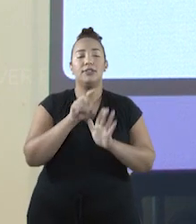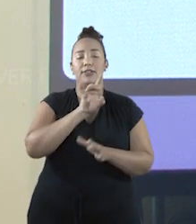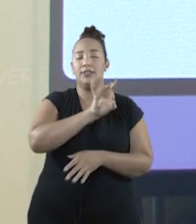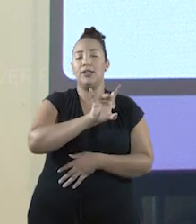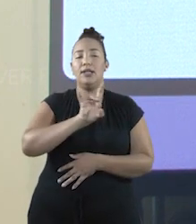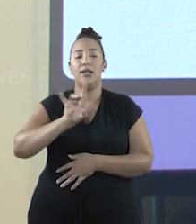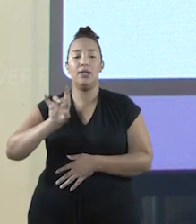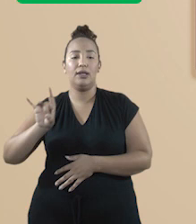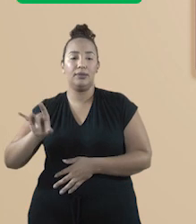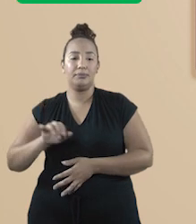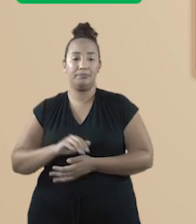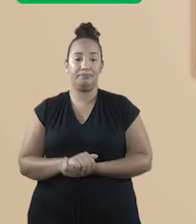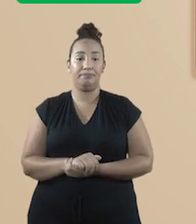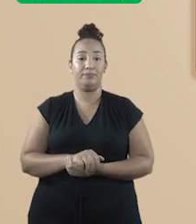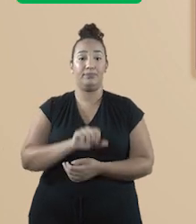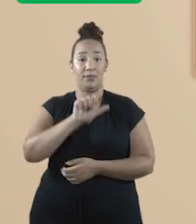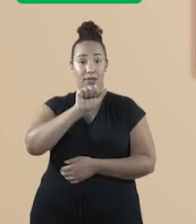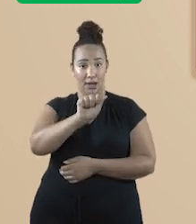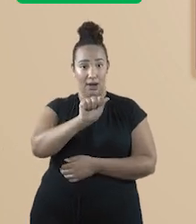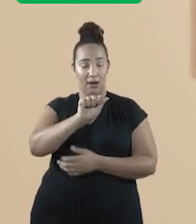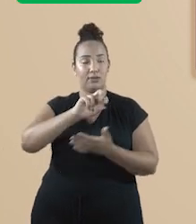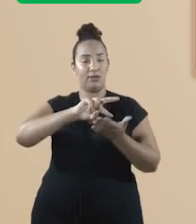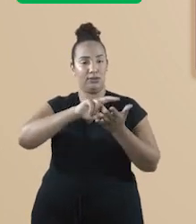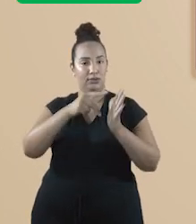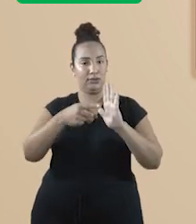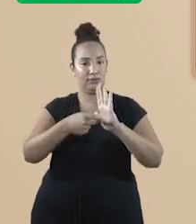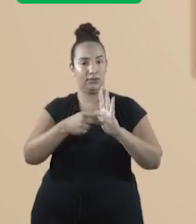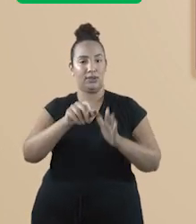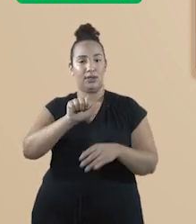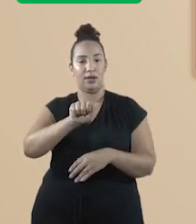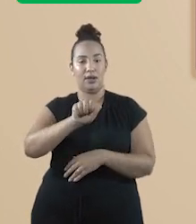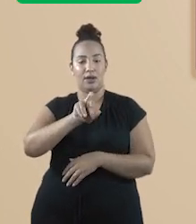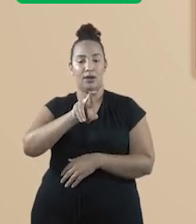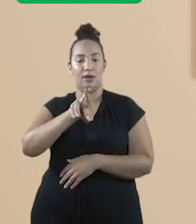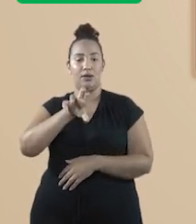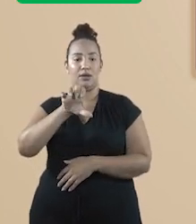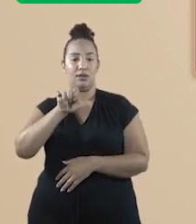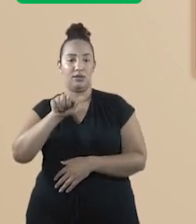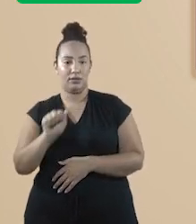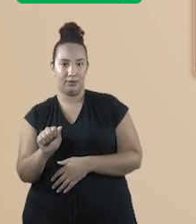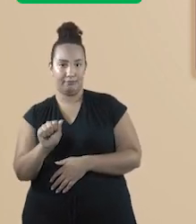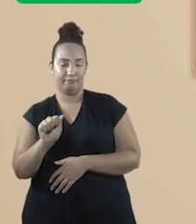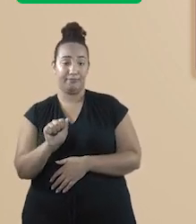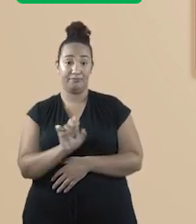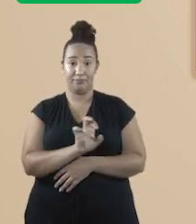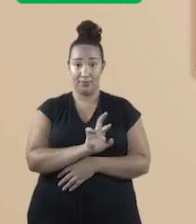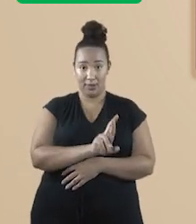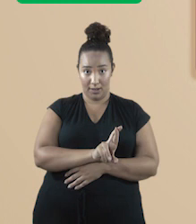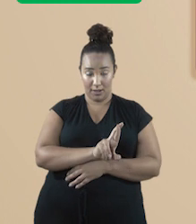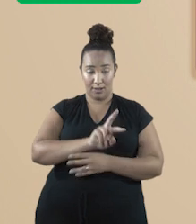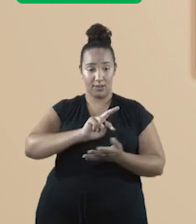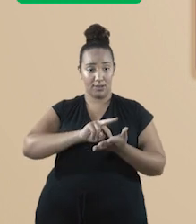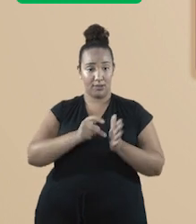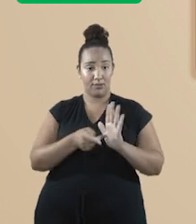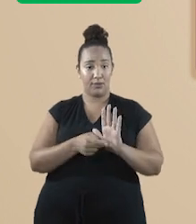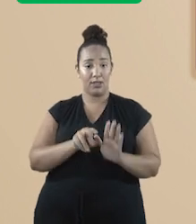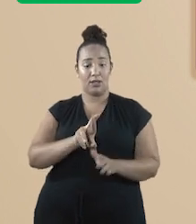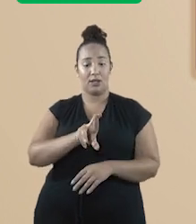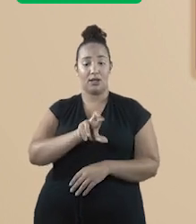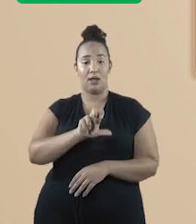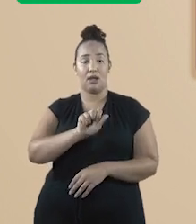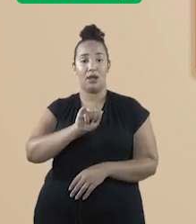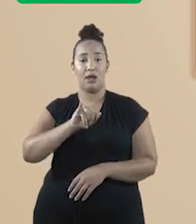desses termos. A significa área, r, o raio do círculo.